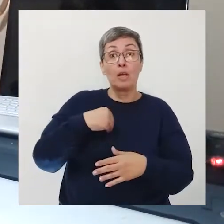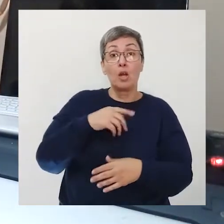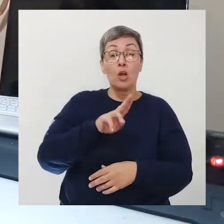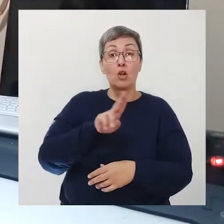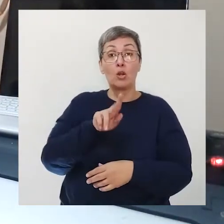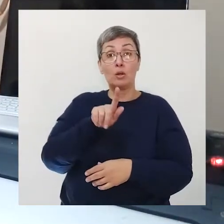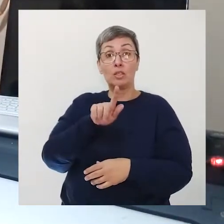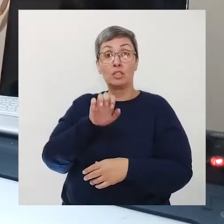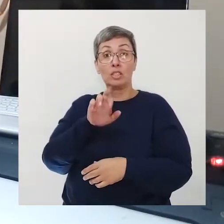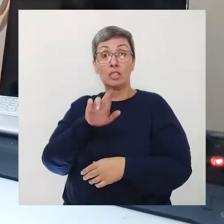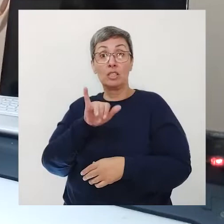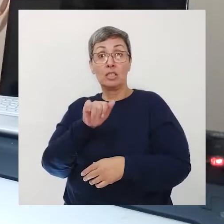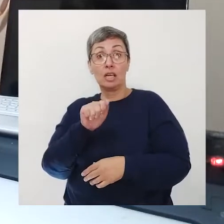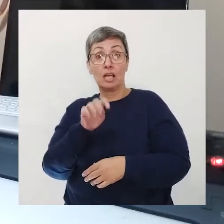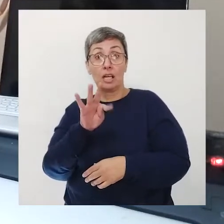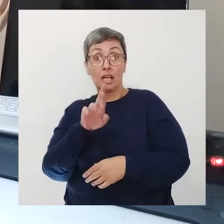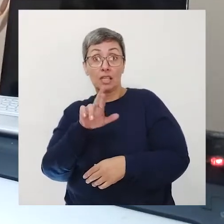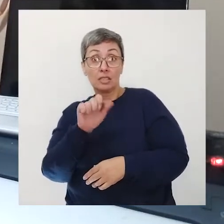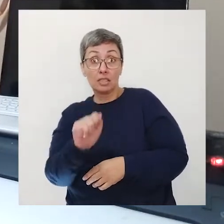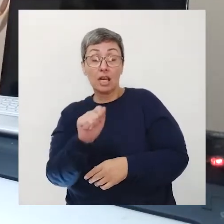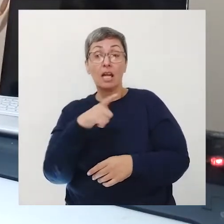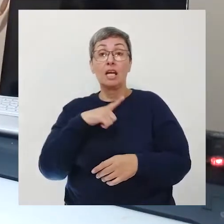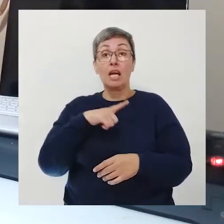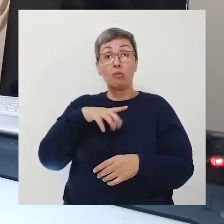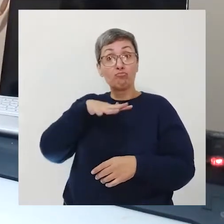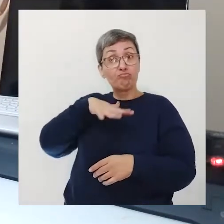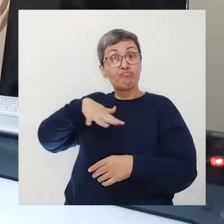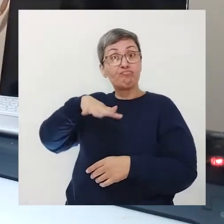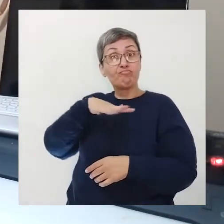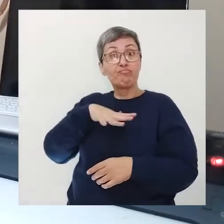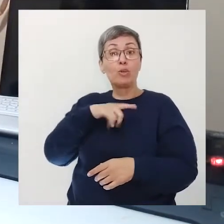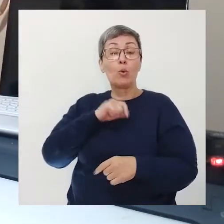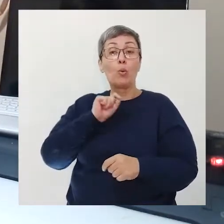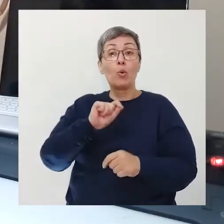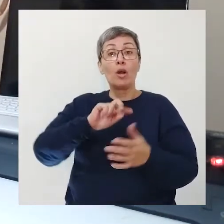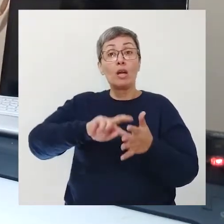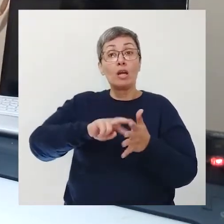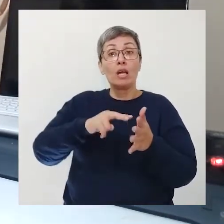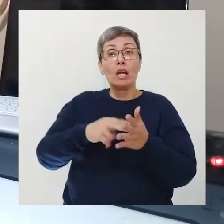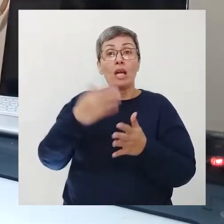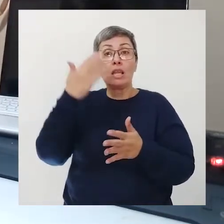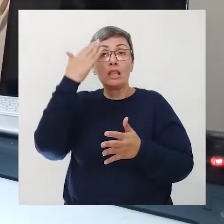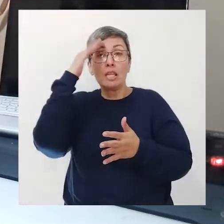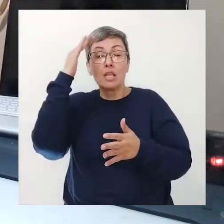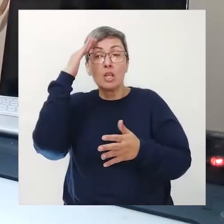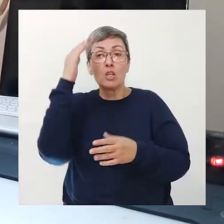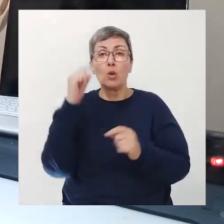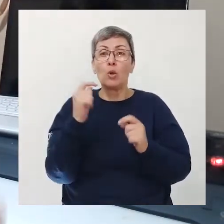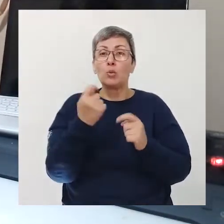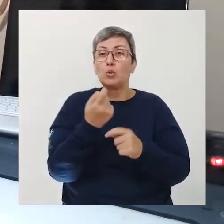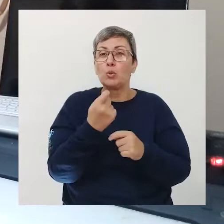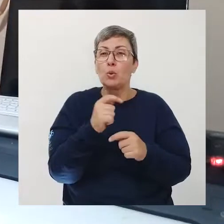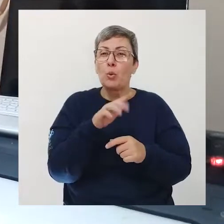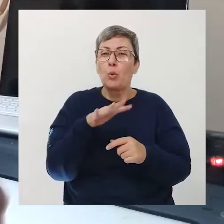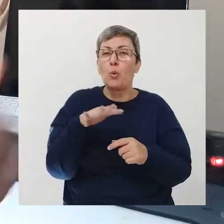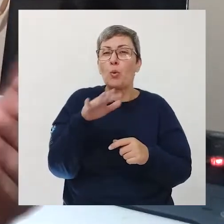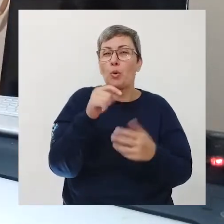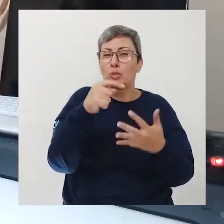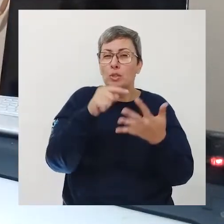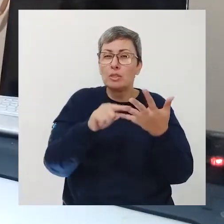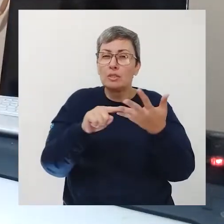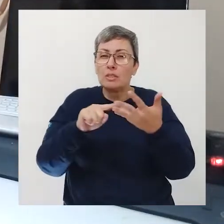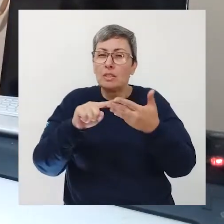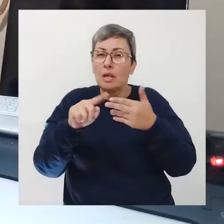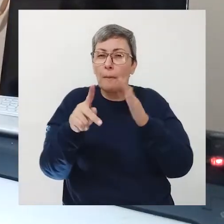geriatra Ele é um médico generalista né? quer dizer que ele entende de tudo um pouco sobre